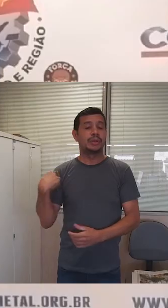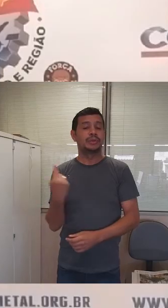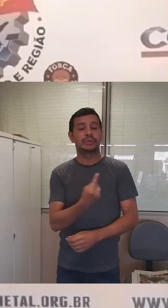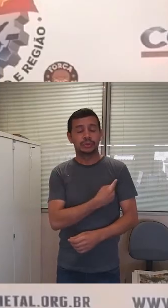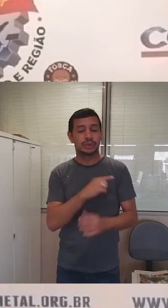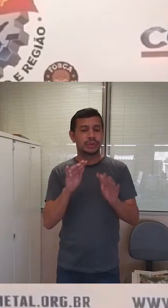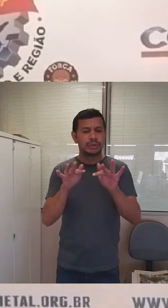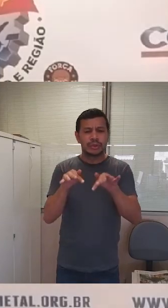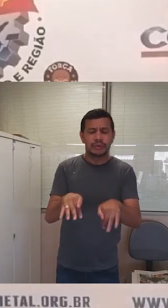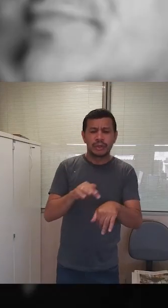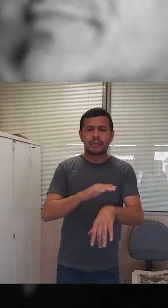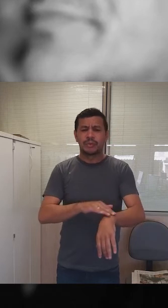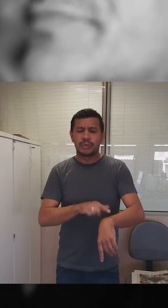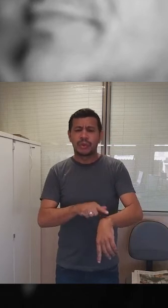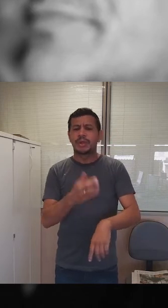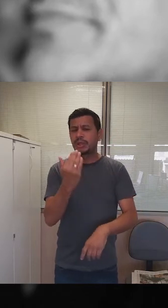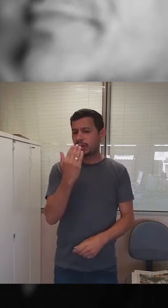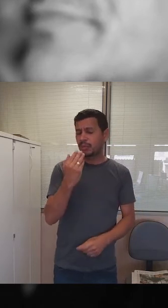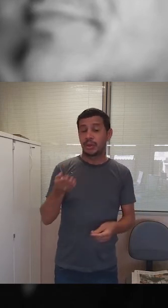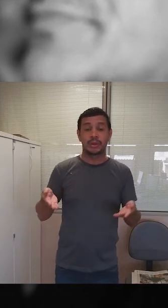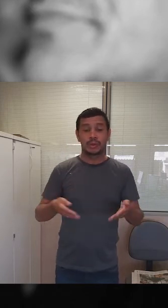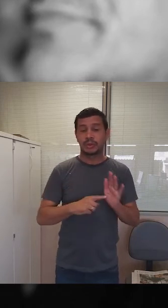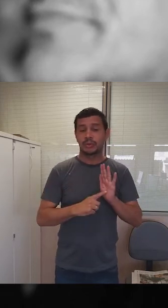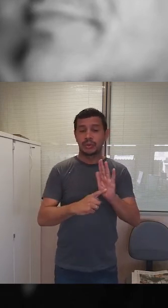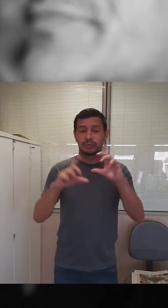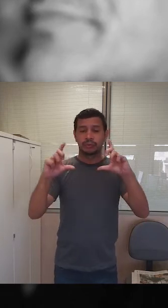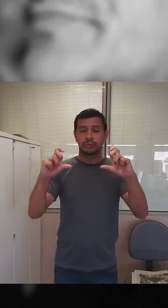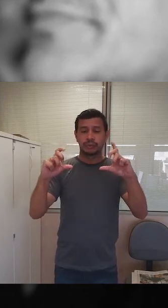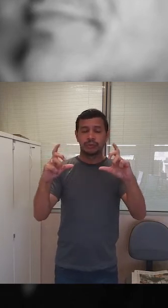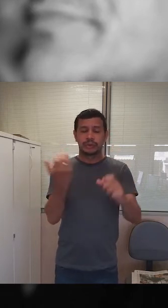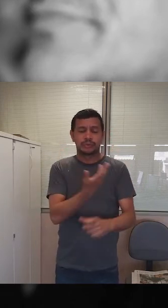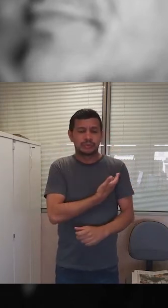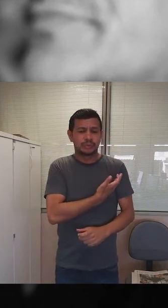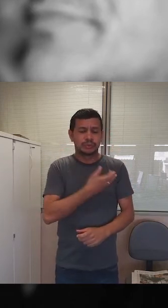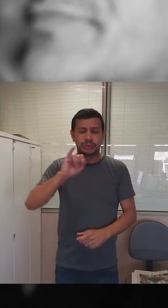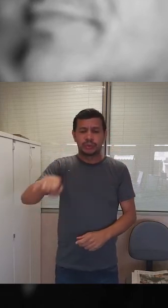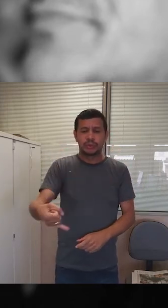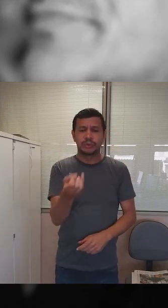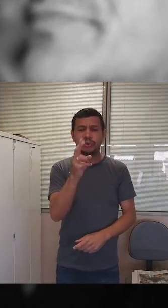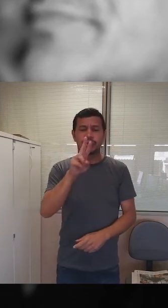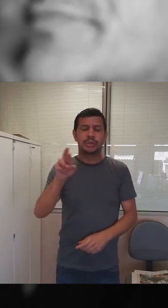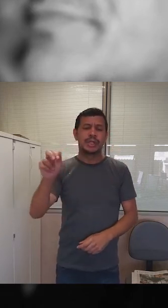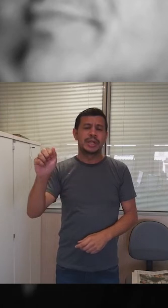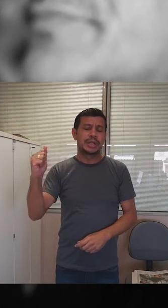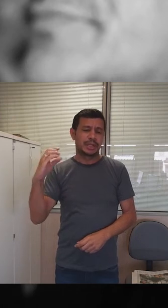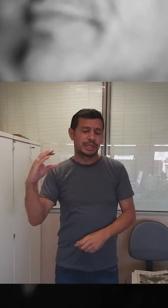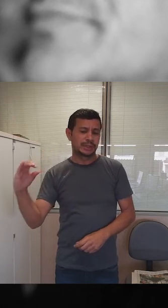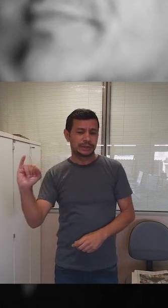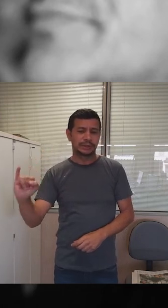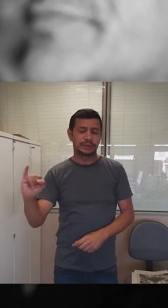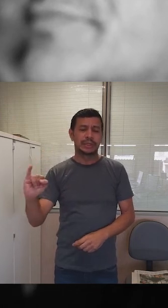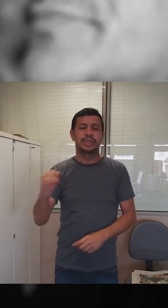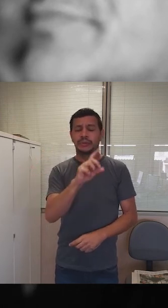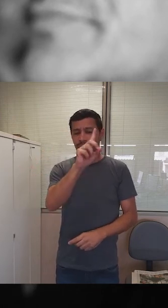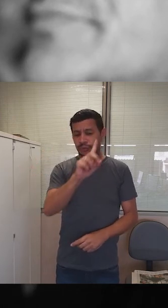E a gente encerra o Hora da Boia de hoje com a imagem do companheiro Juraci. João Juraci